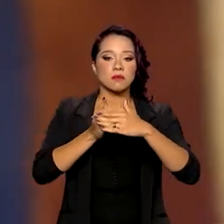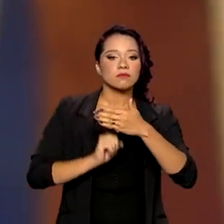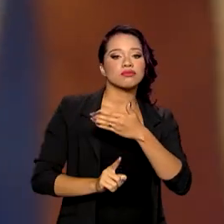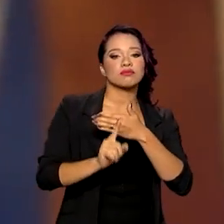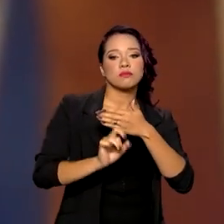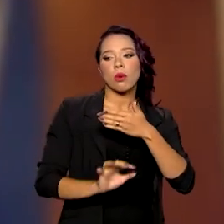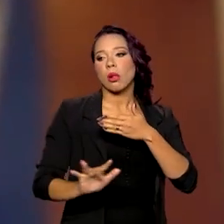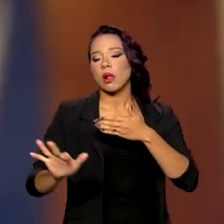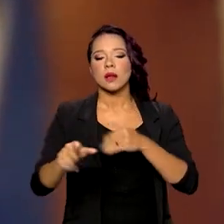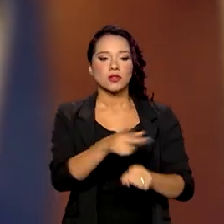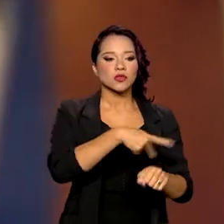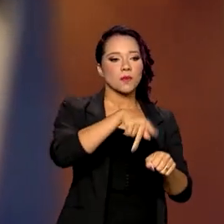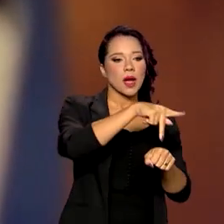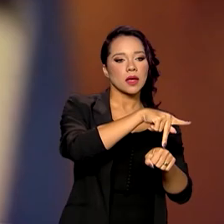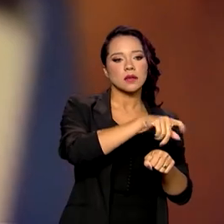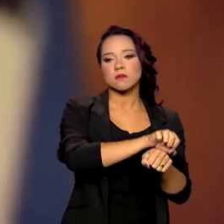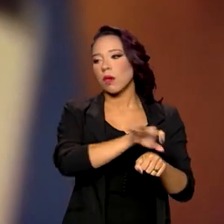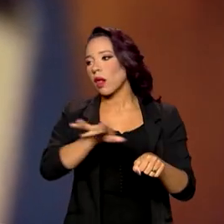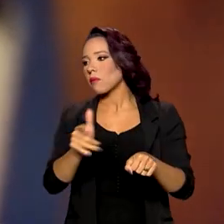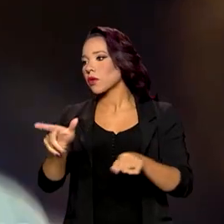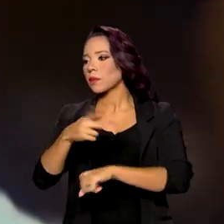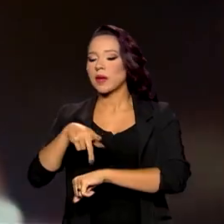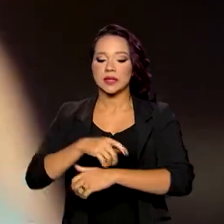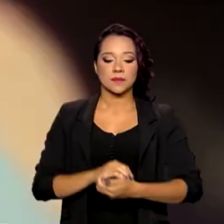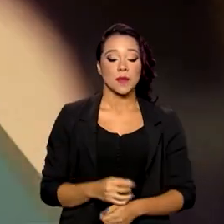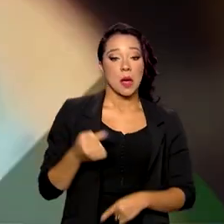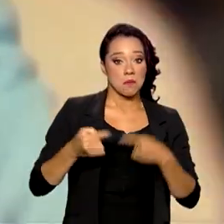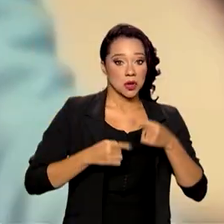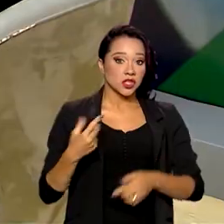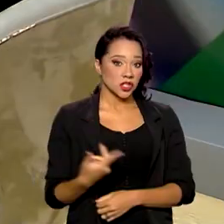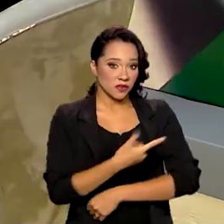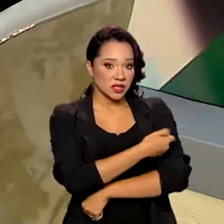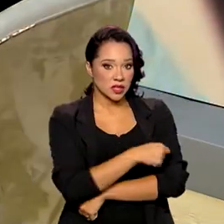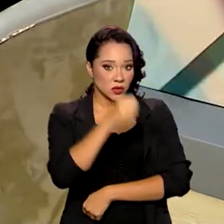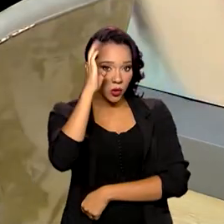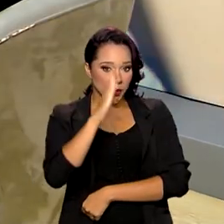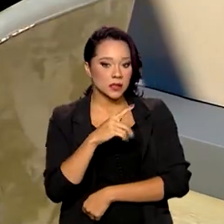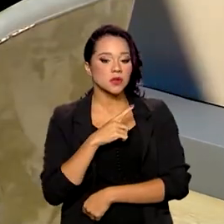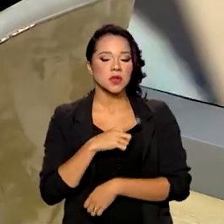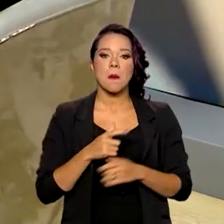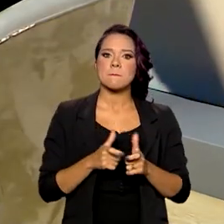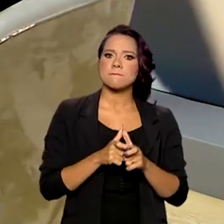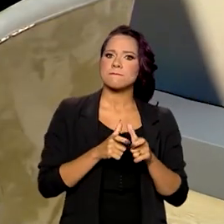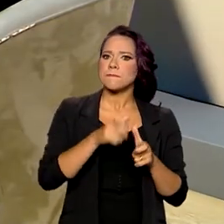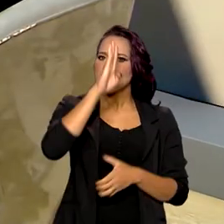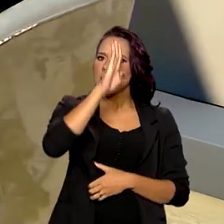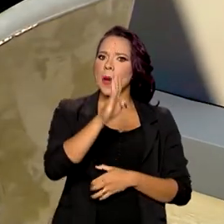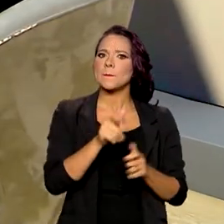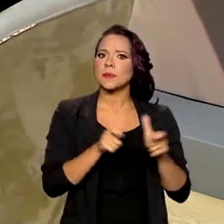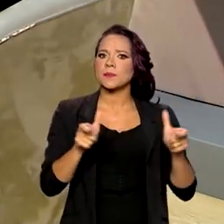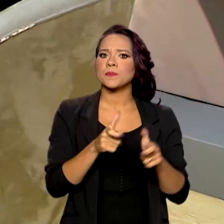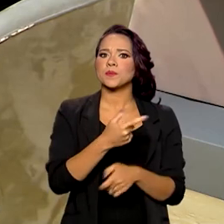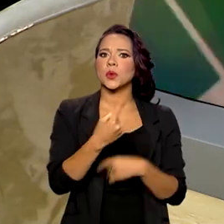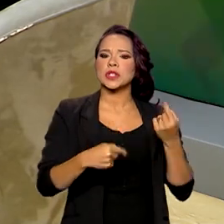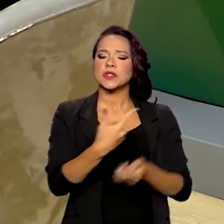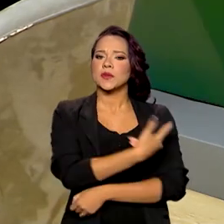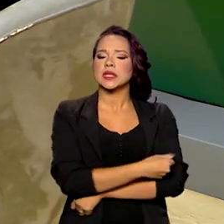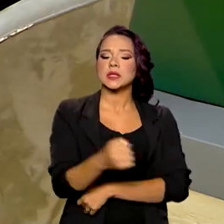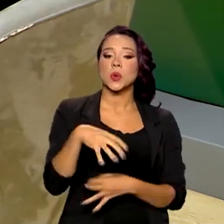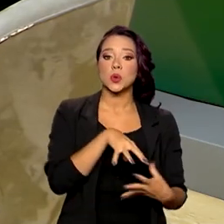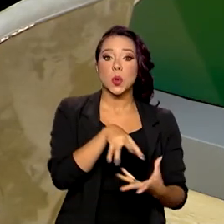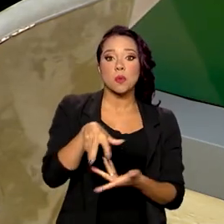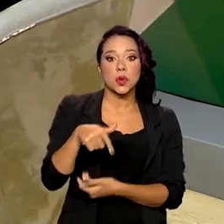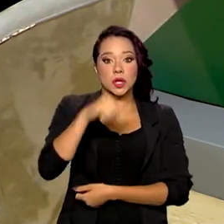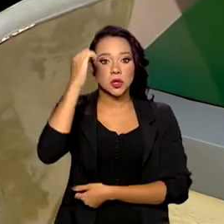disseminadas de um país para outro. A política de vacinação, o Brasil tem uma das maiores políticas de vacinação do